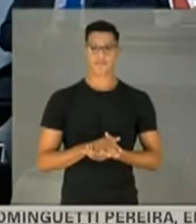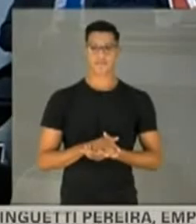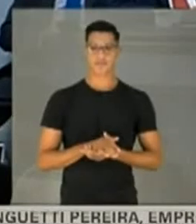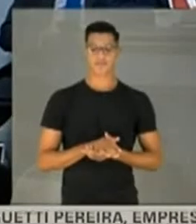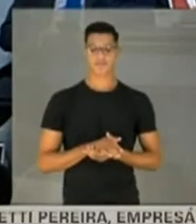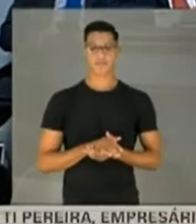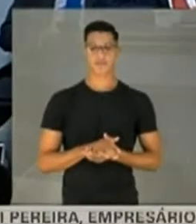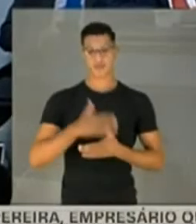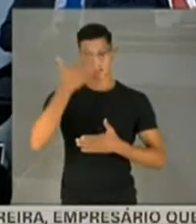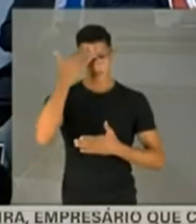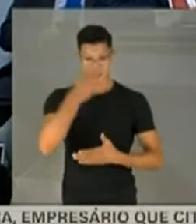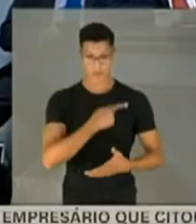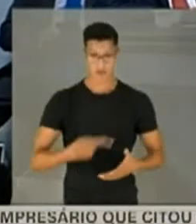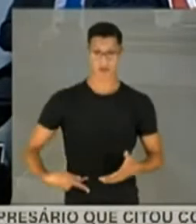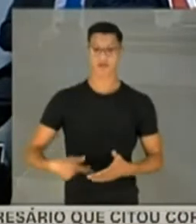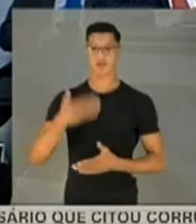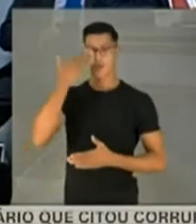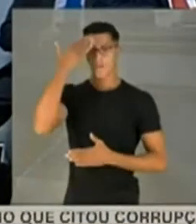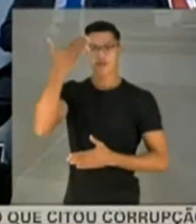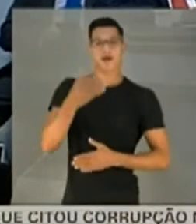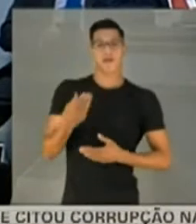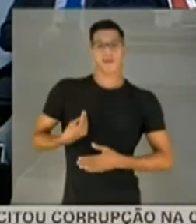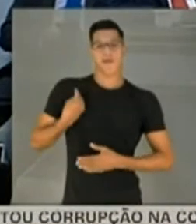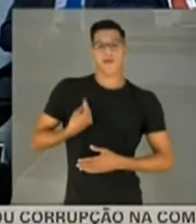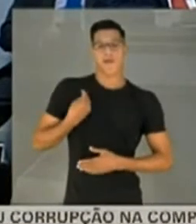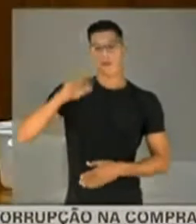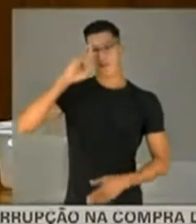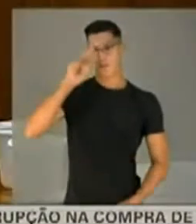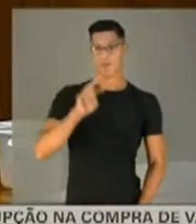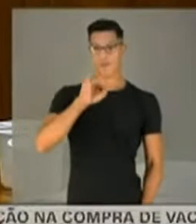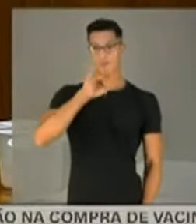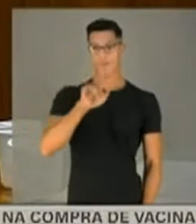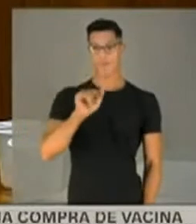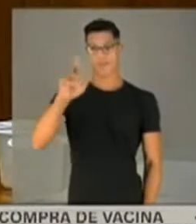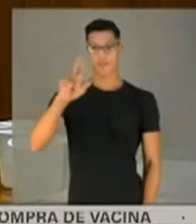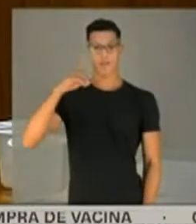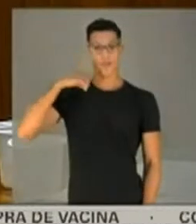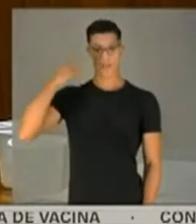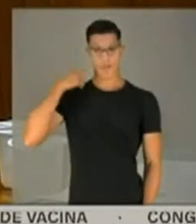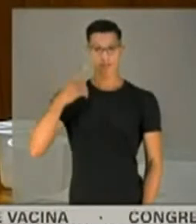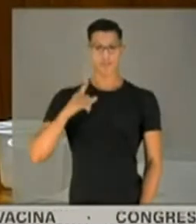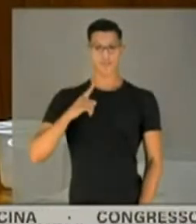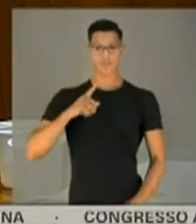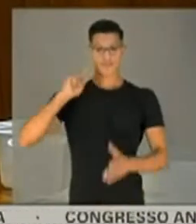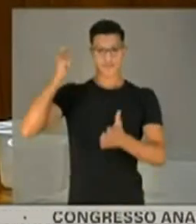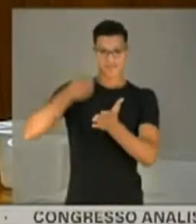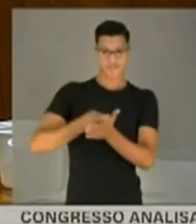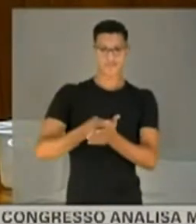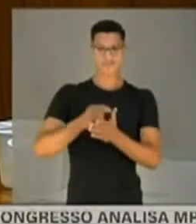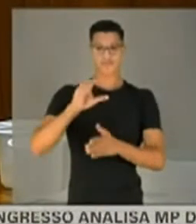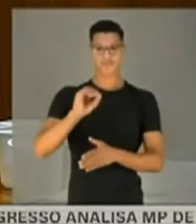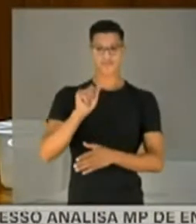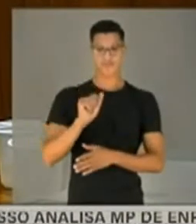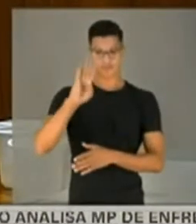Obrigado, presidente. Obrigado pelo comparecimento, senhor Wieser, ao advogado que está aqui, à minha deferência à Ordem